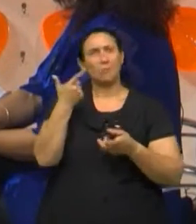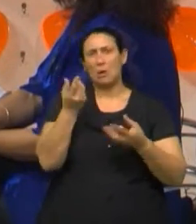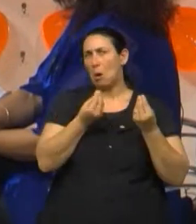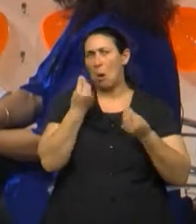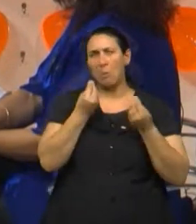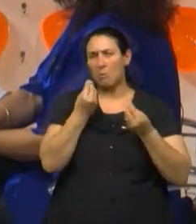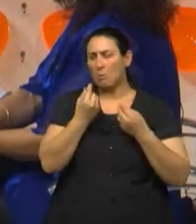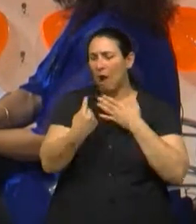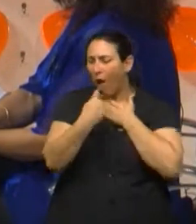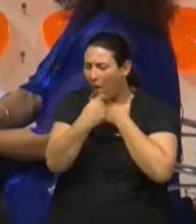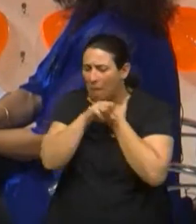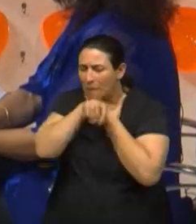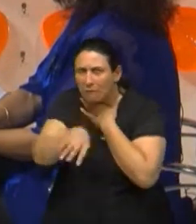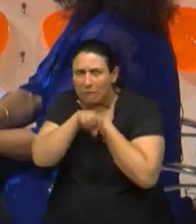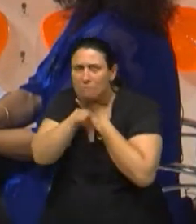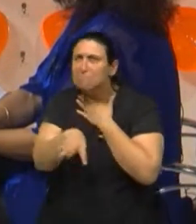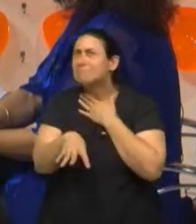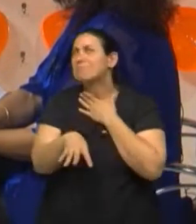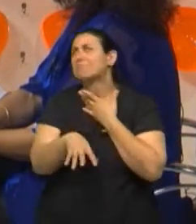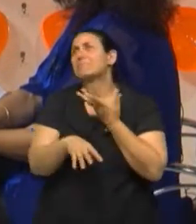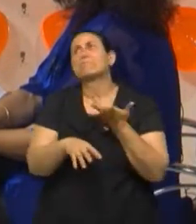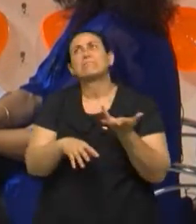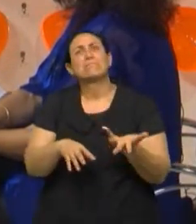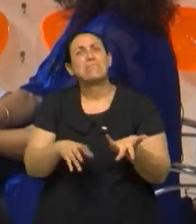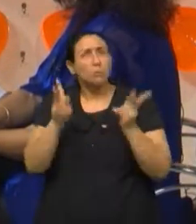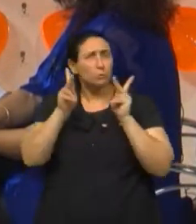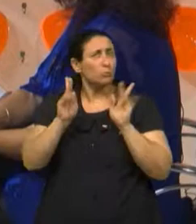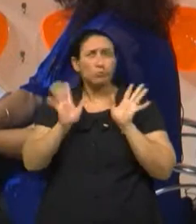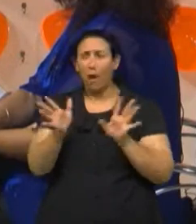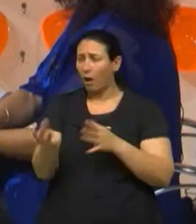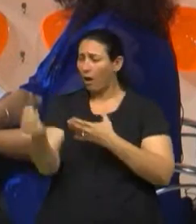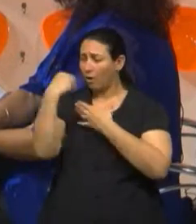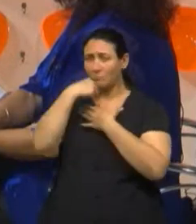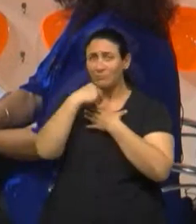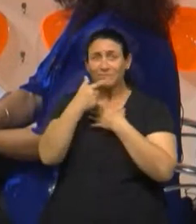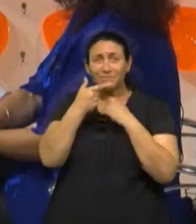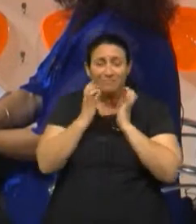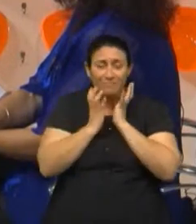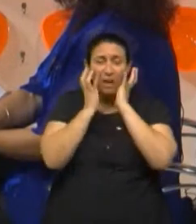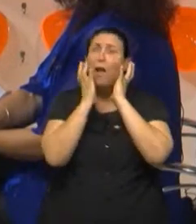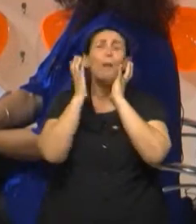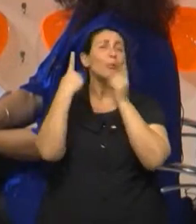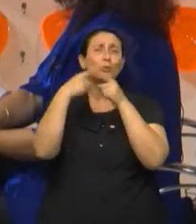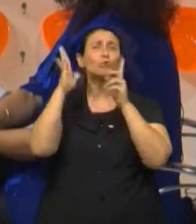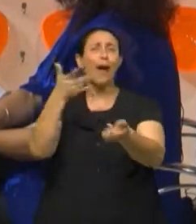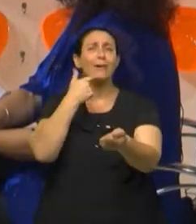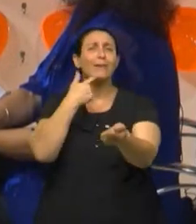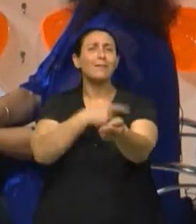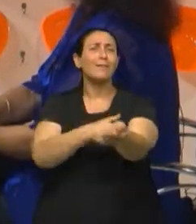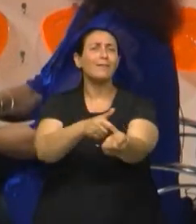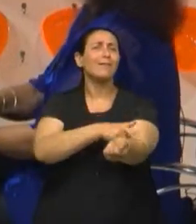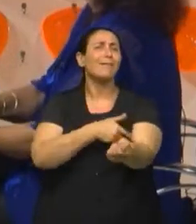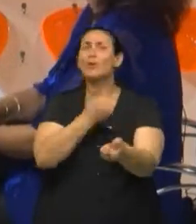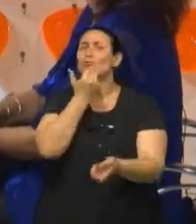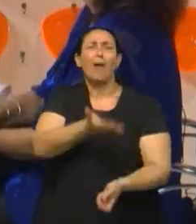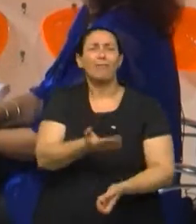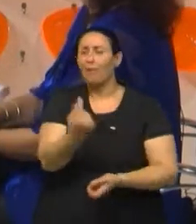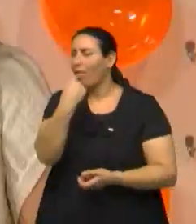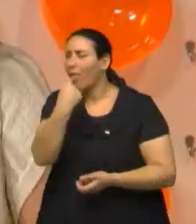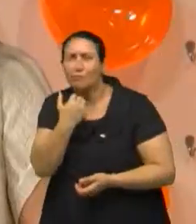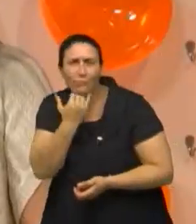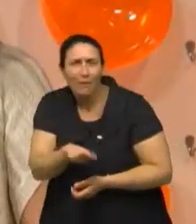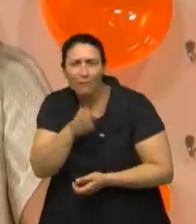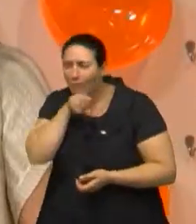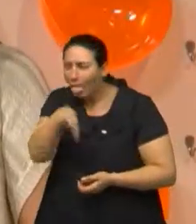vômito, uma pessoa que já tá manifestando sintomas, geralmente não é o suficiente, Ah, ok. E